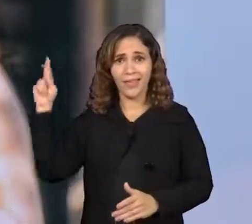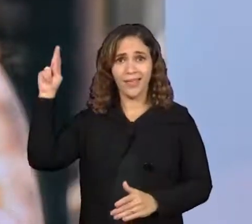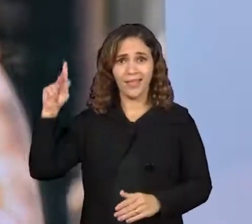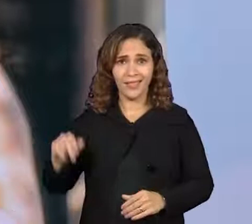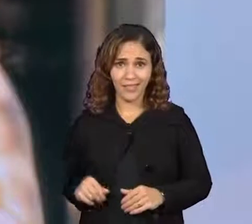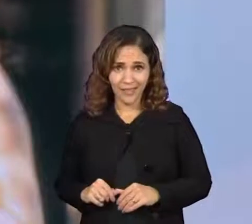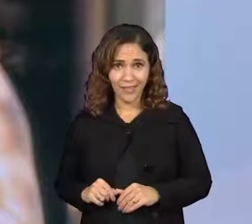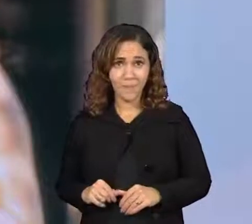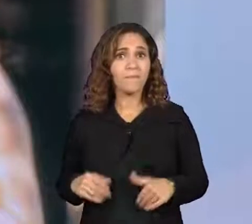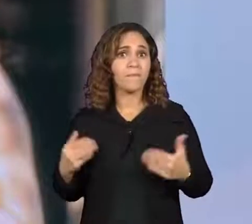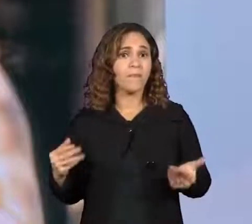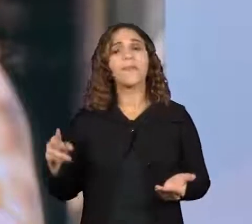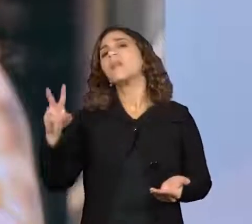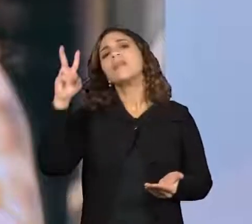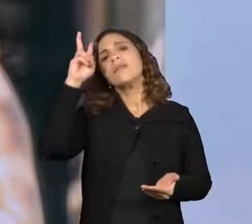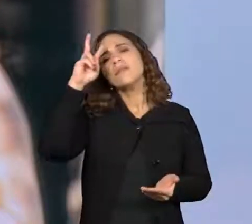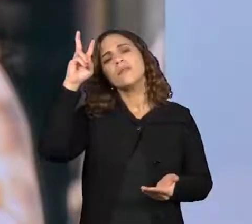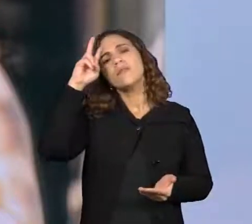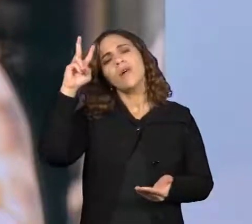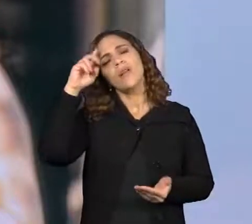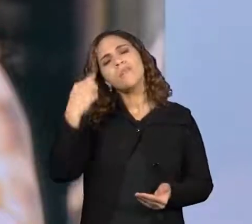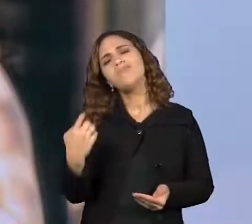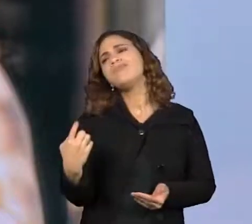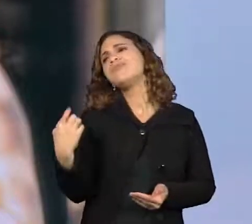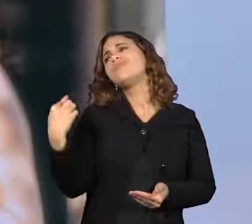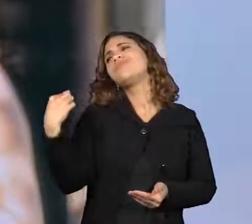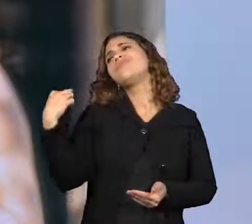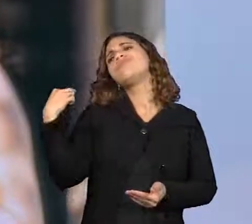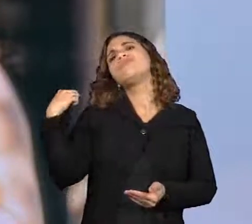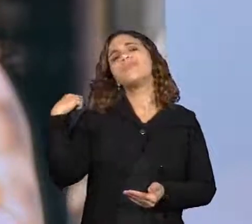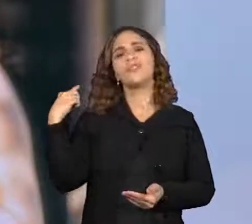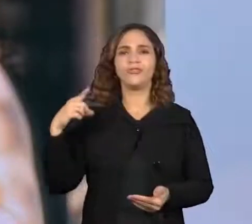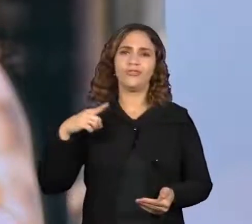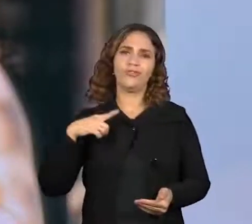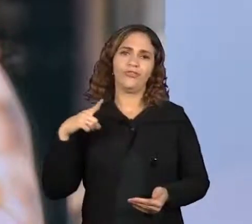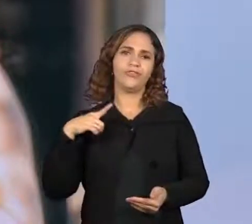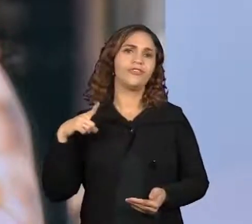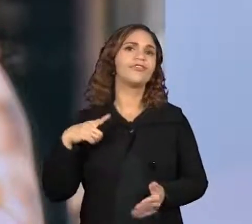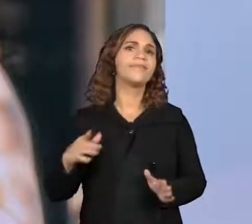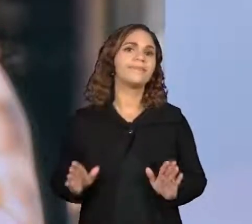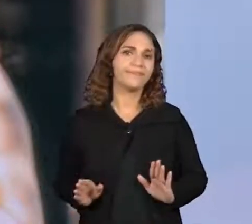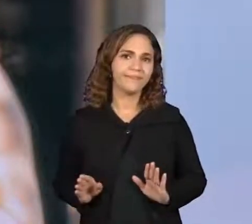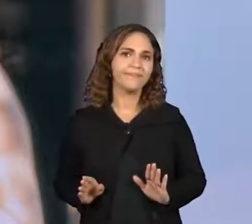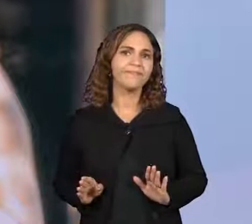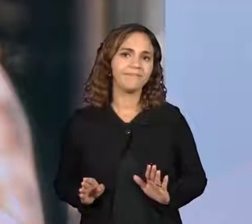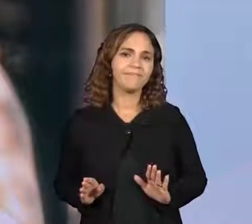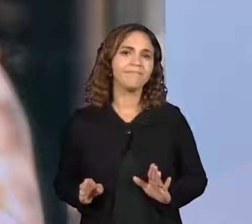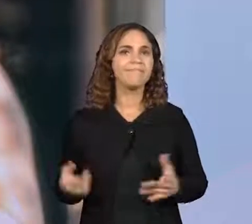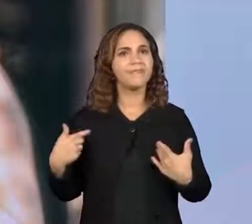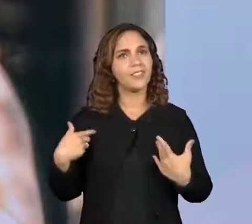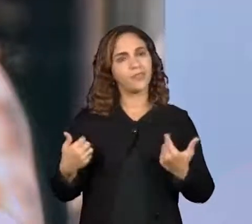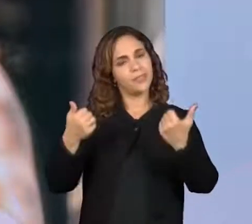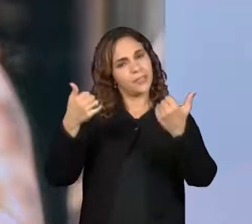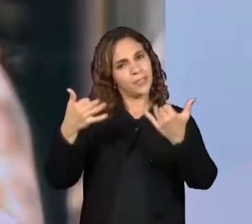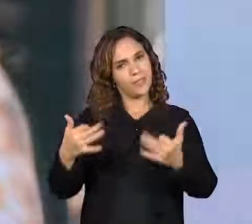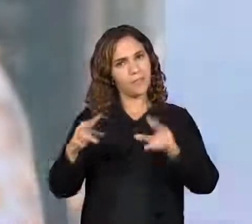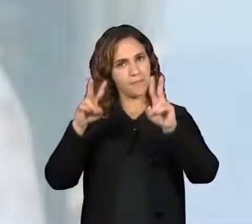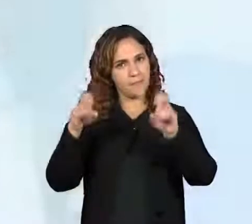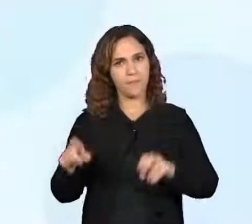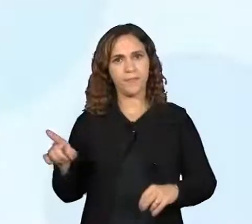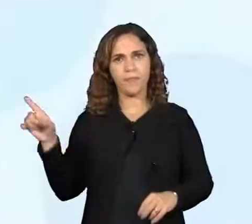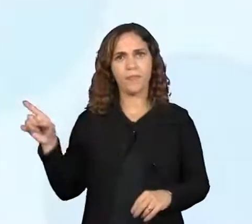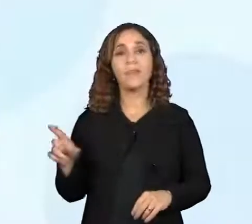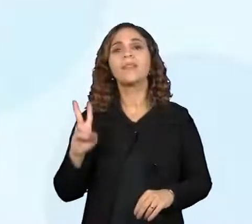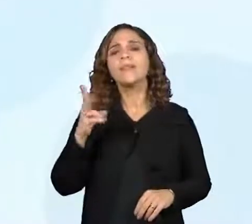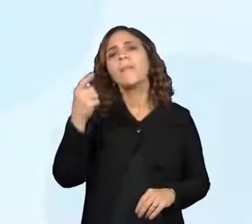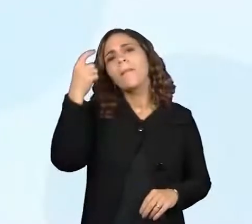uma história ancestral. Então, hoje nós vamos falar um pouquinho a respeito dos indígenas. Então, toda vez que eu pensar